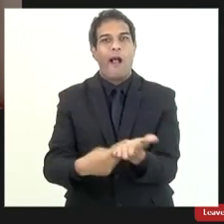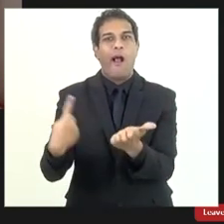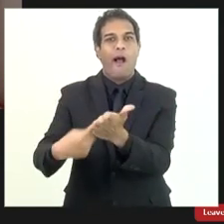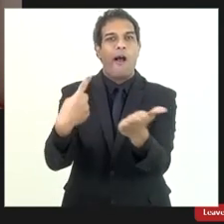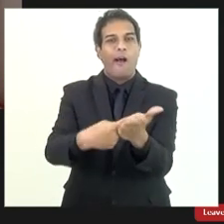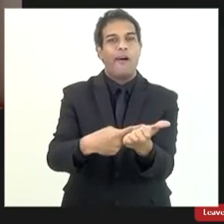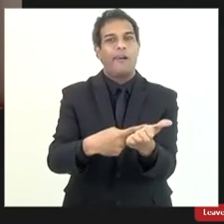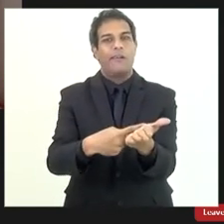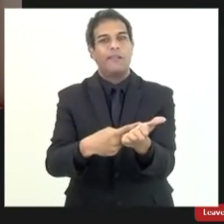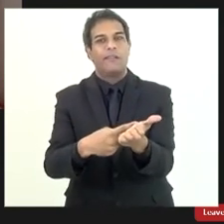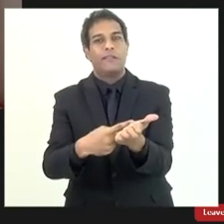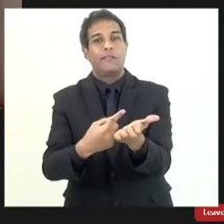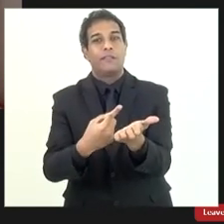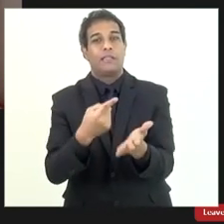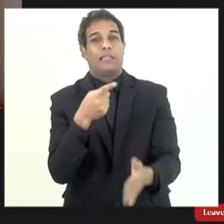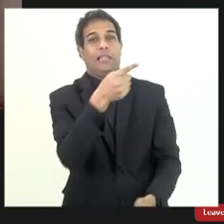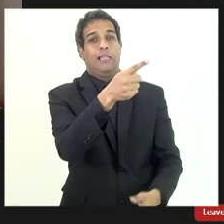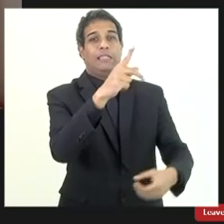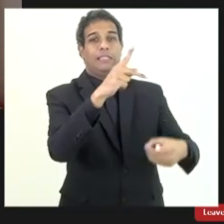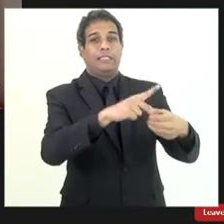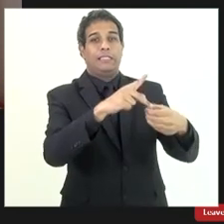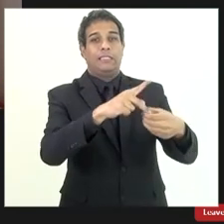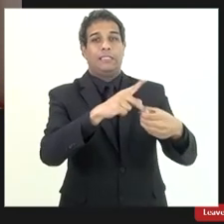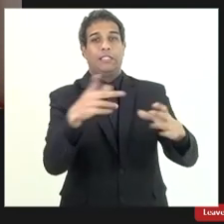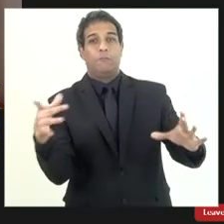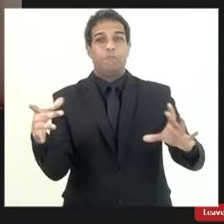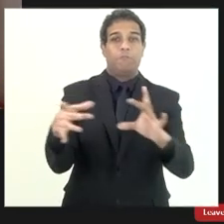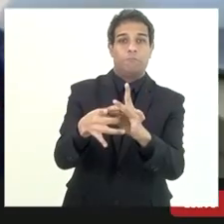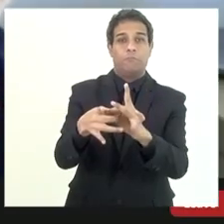da Petrobras com a procuradoria